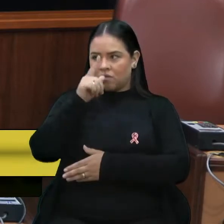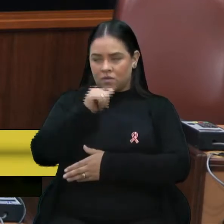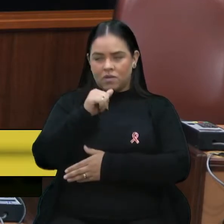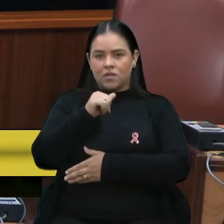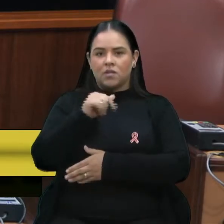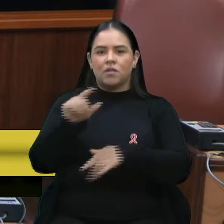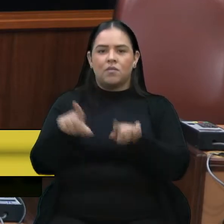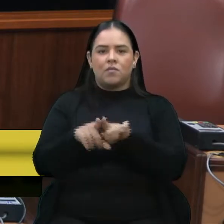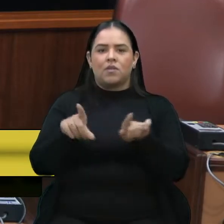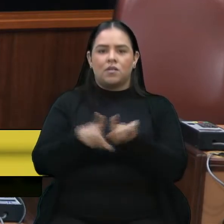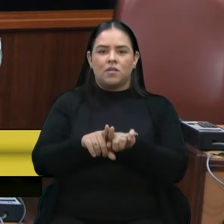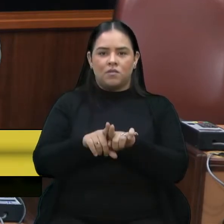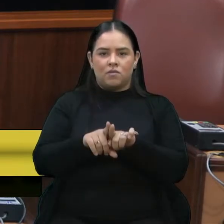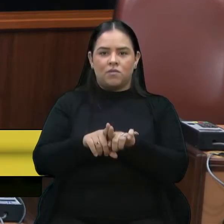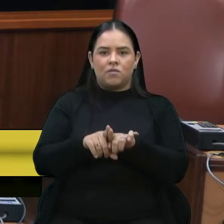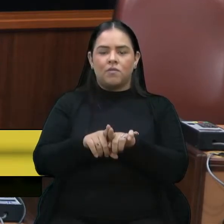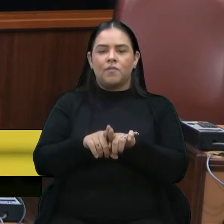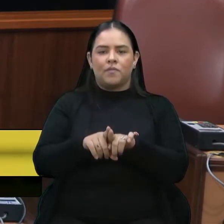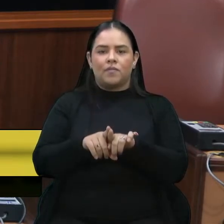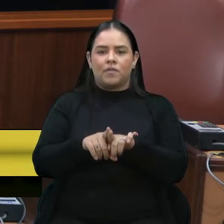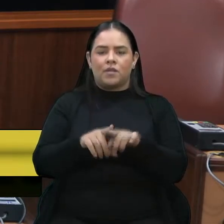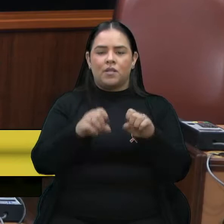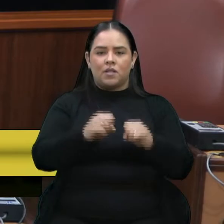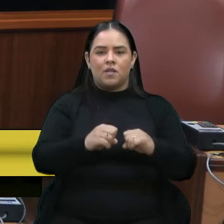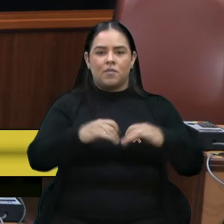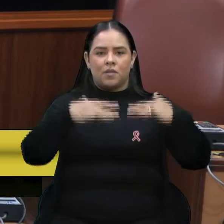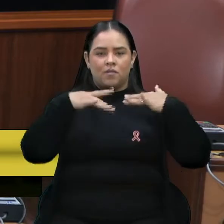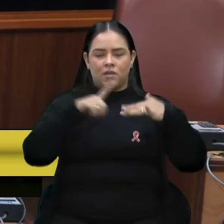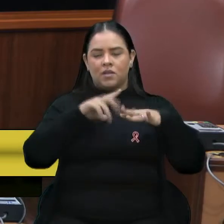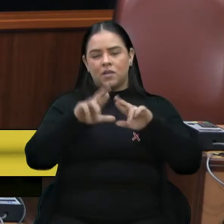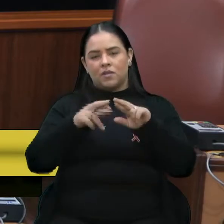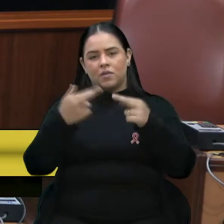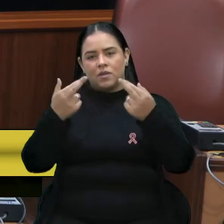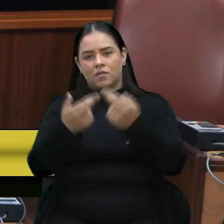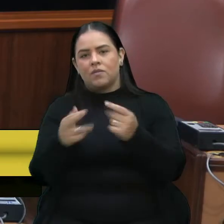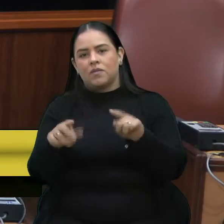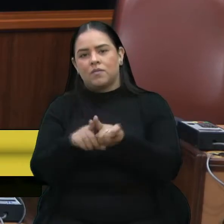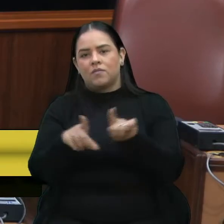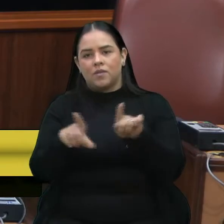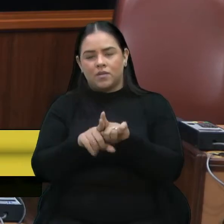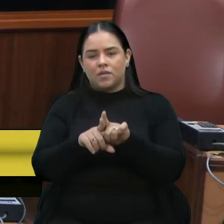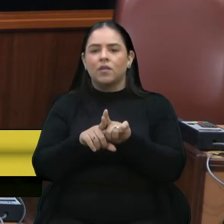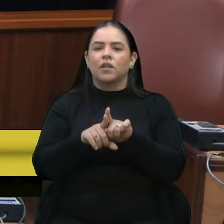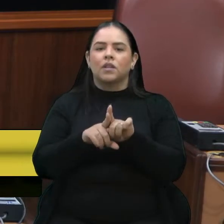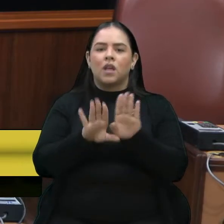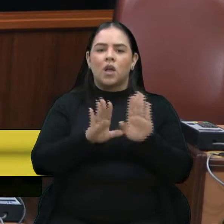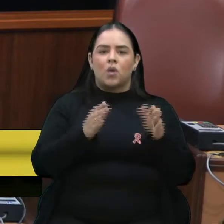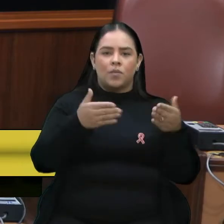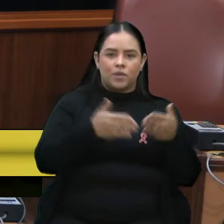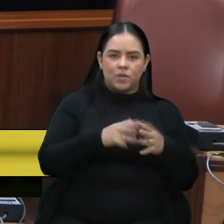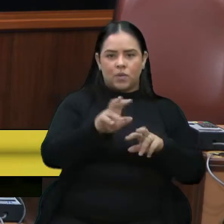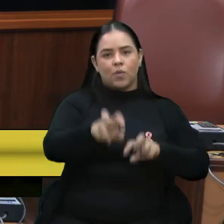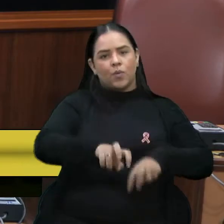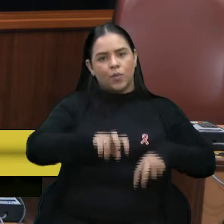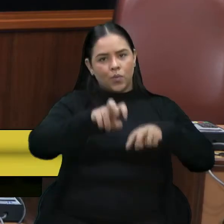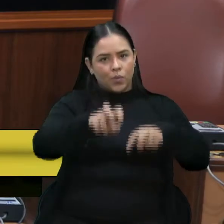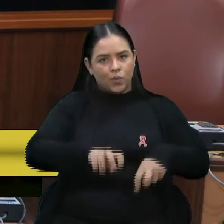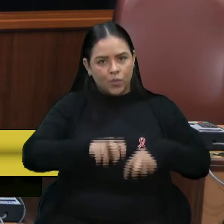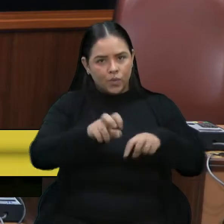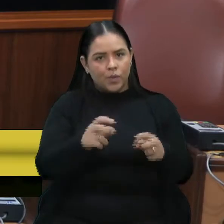que vai fazer, que estará presente também, uma reunião que une, uma reunião da Comissão de Agricultura em